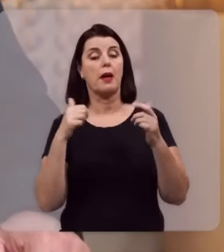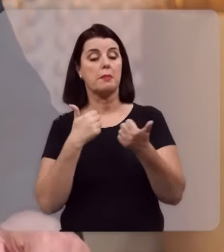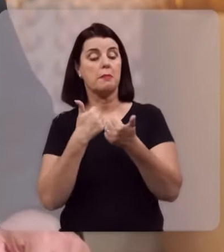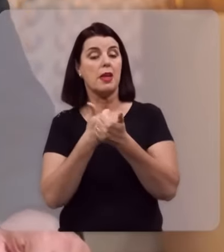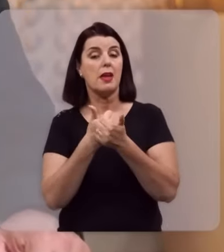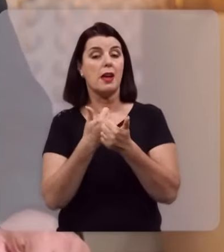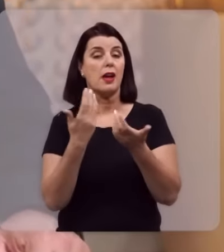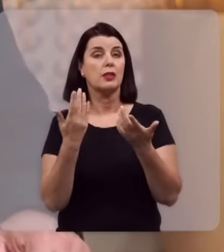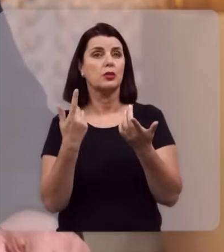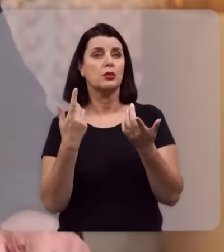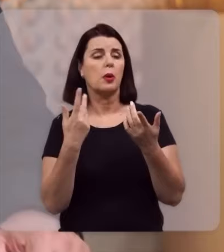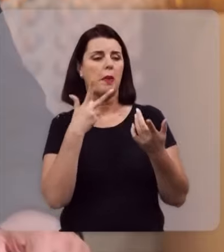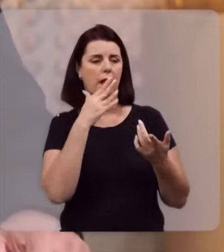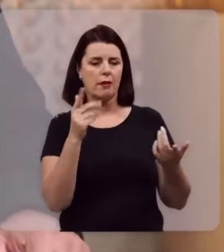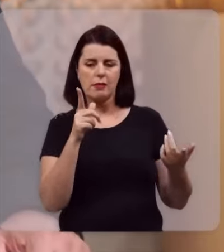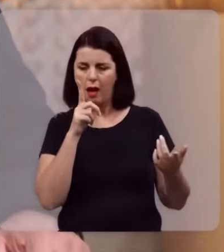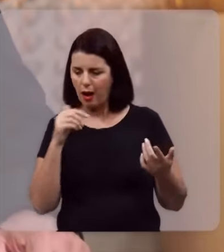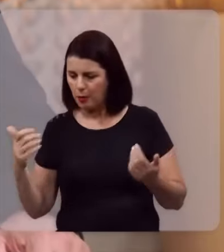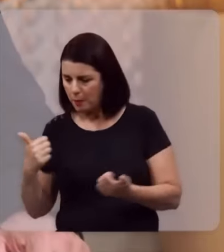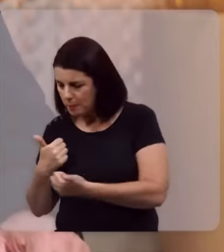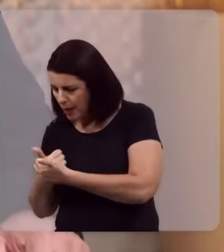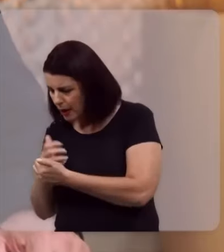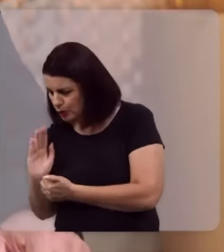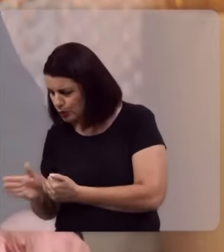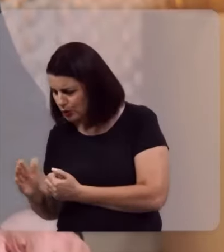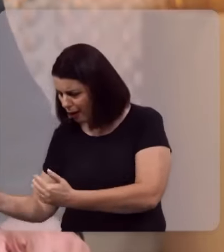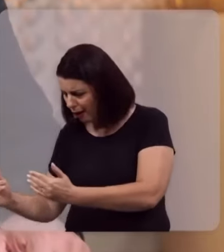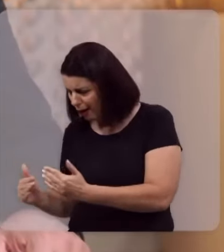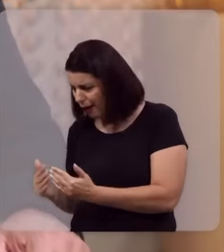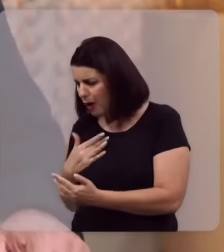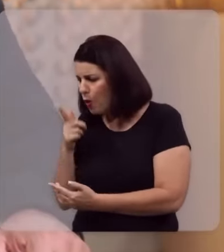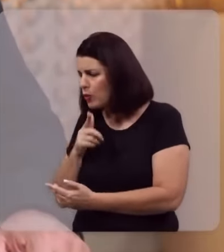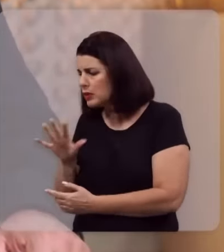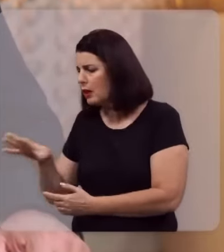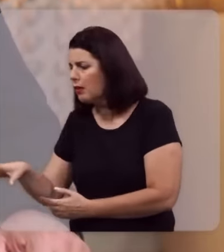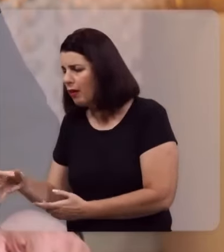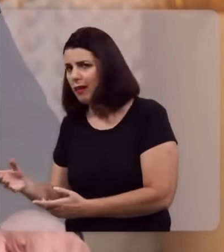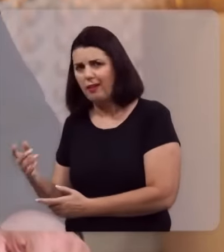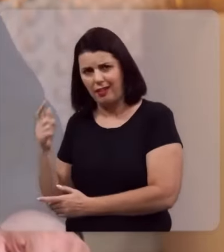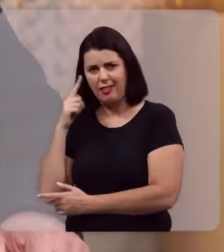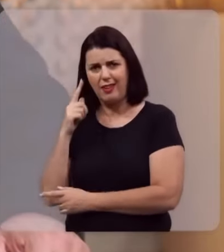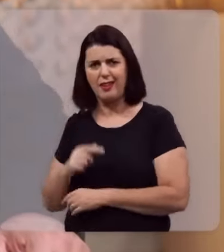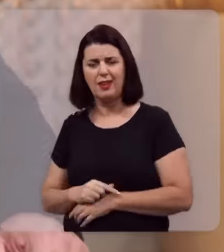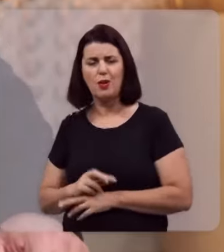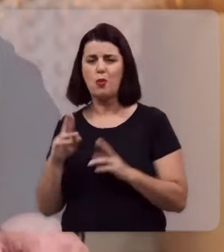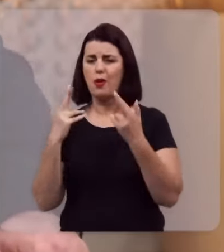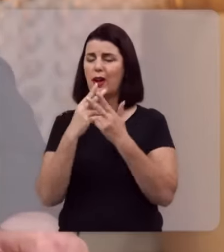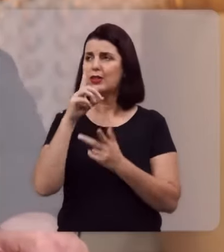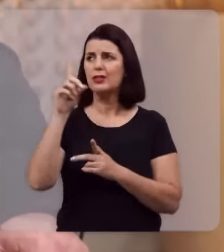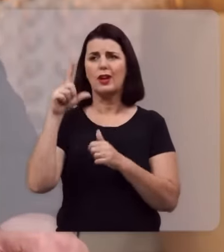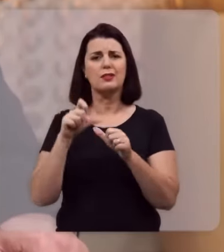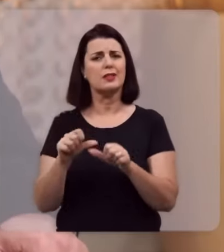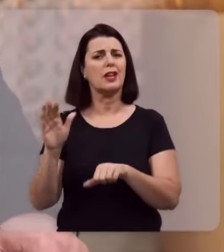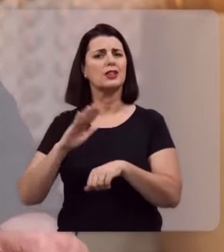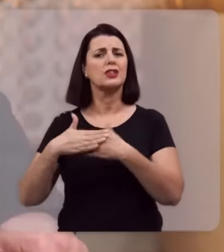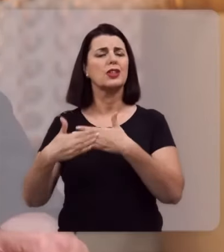mas próximo como essa água está de mim. Ao alcance da minha mão. O reino de Deus está diante